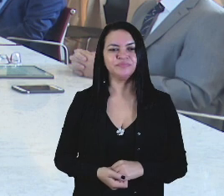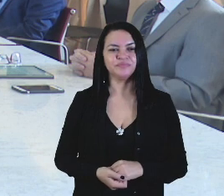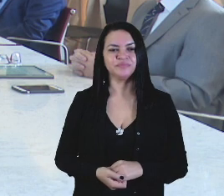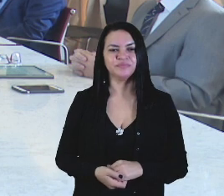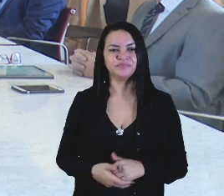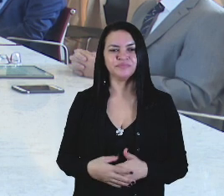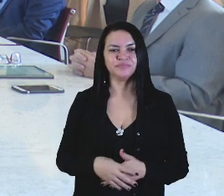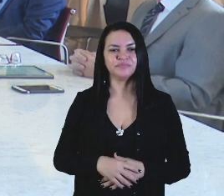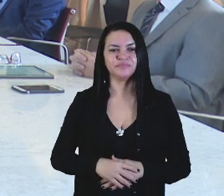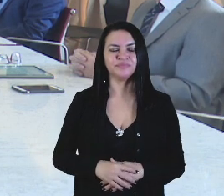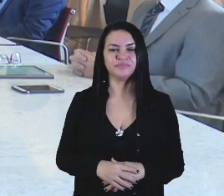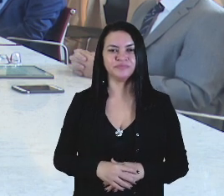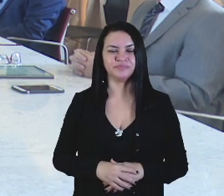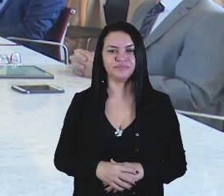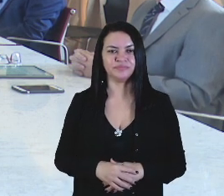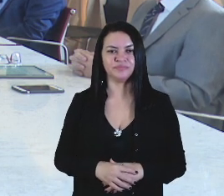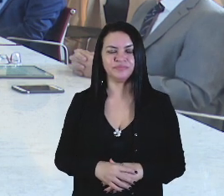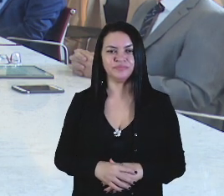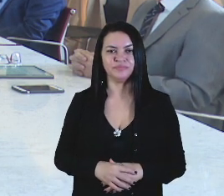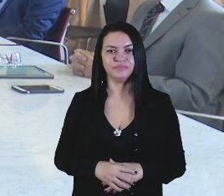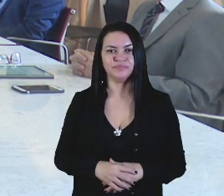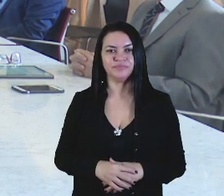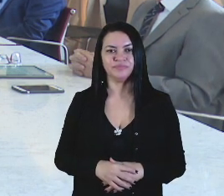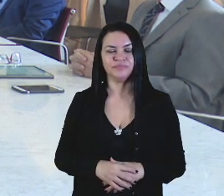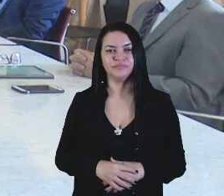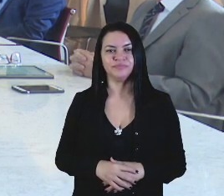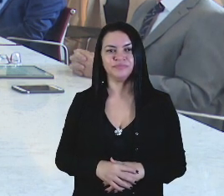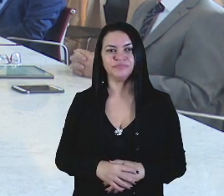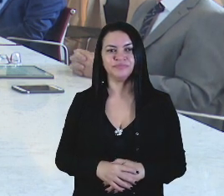Assinam como testemunha